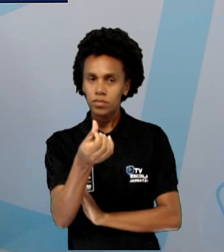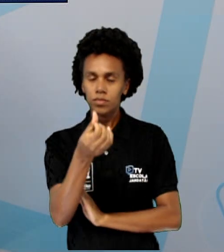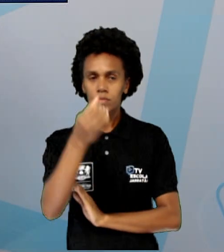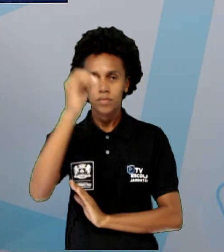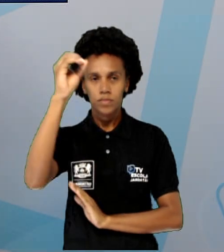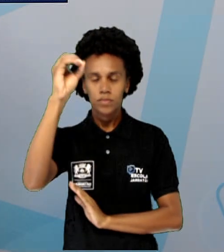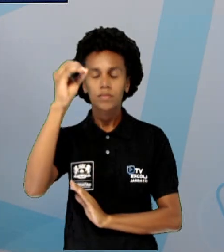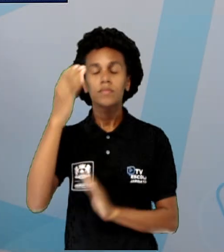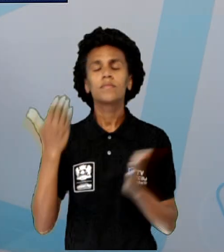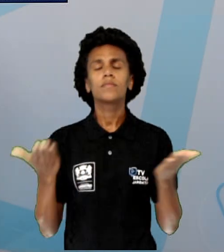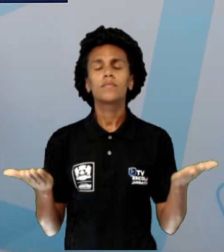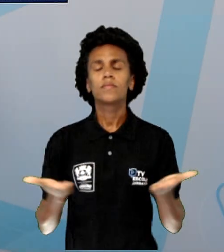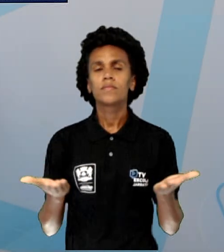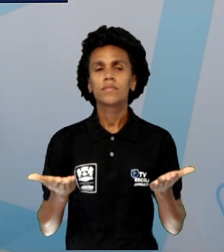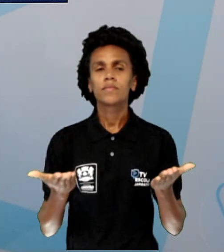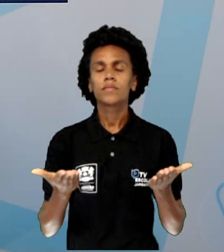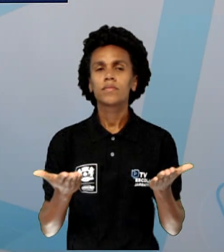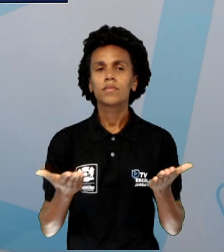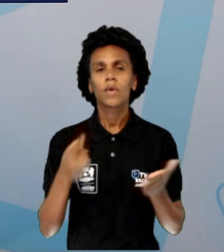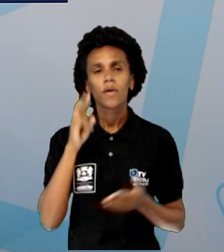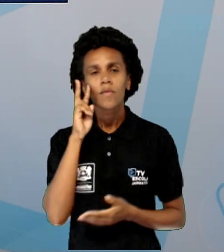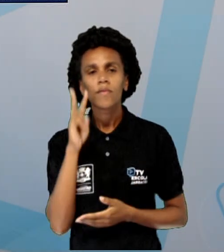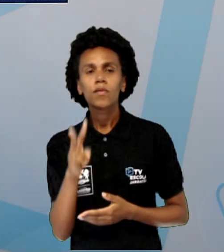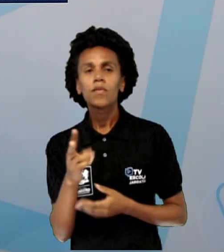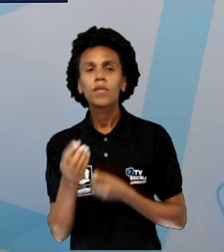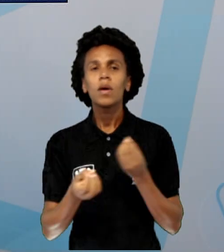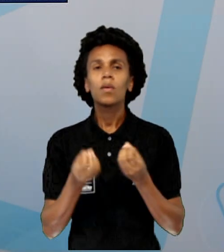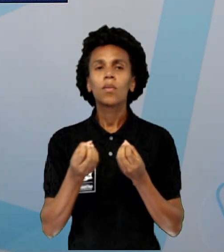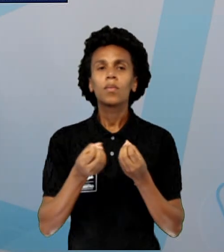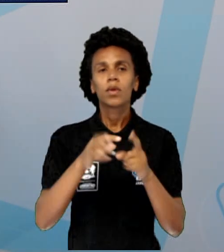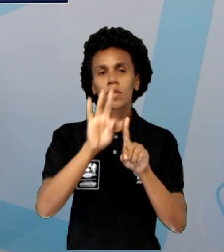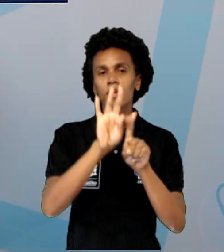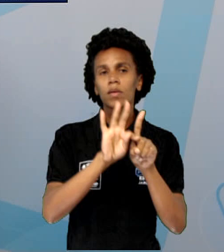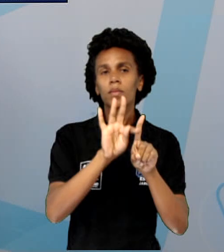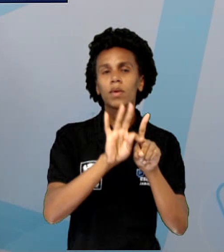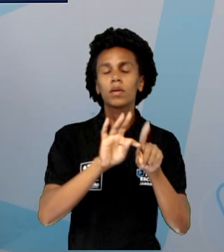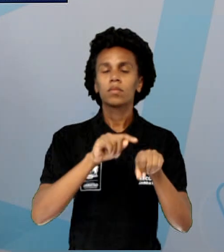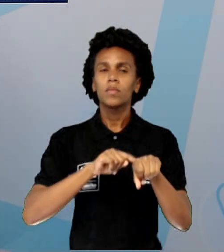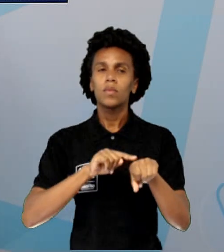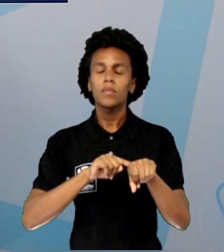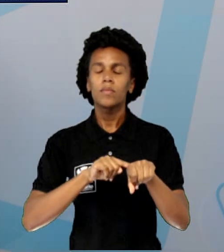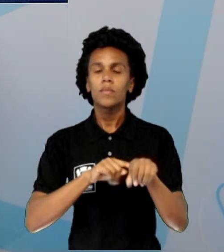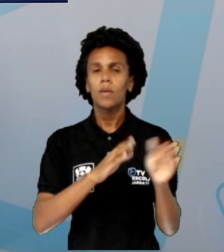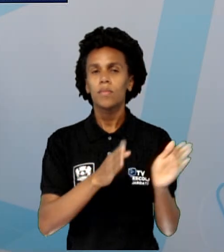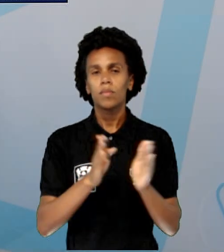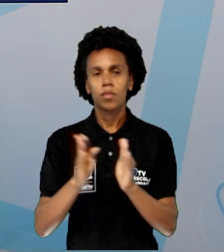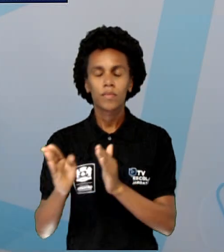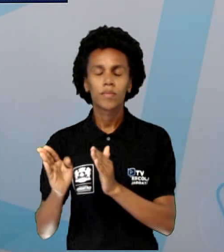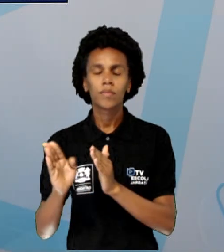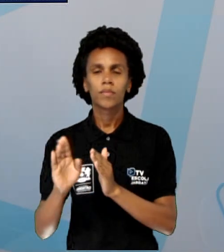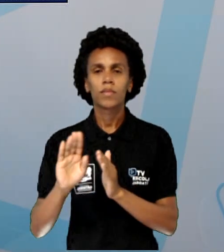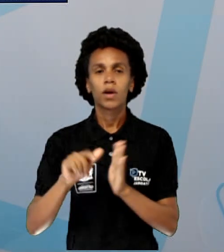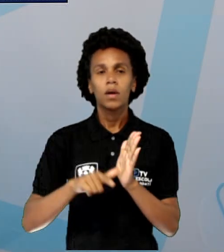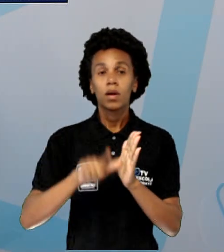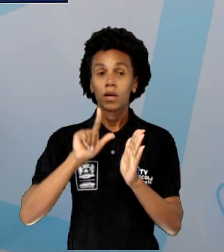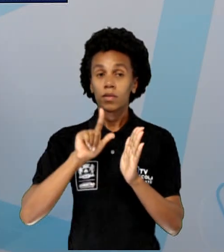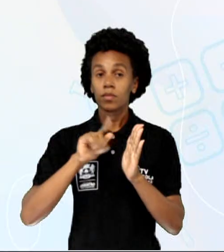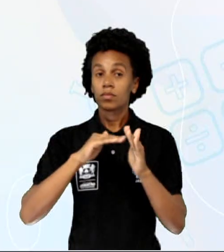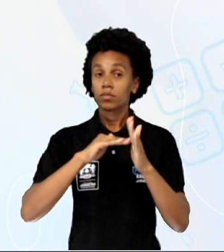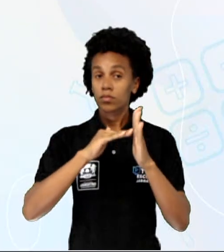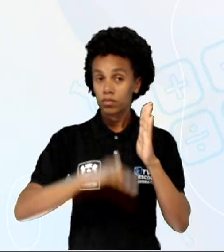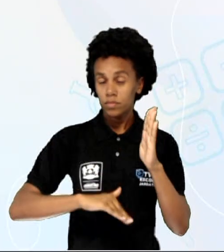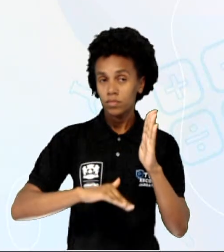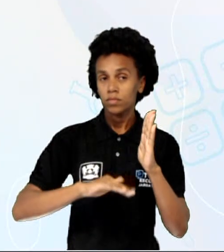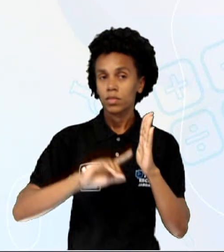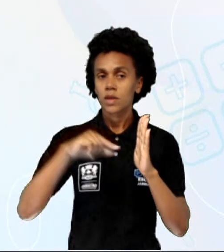ter que ver quais eram as temperaturas nesses horários, antes dessa queda e antes desse aumento. Então vamos observar, Se